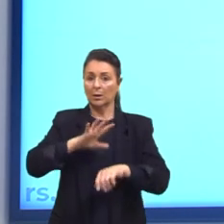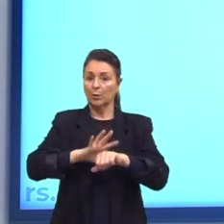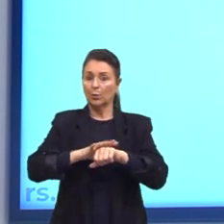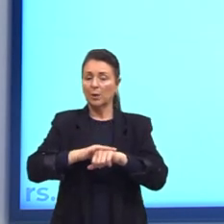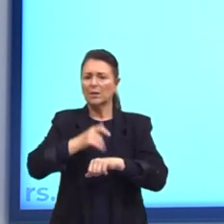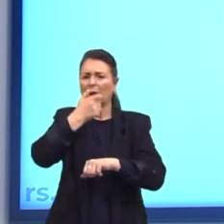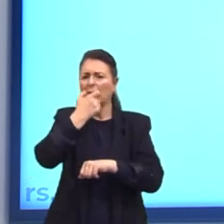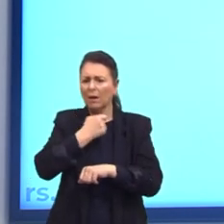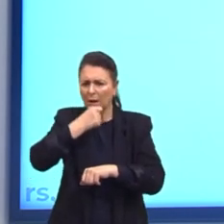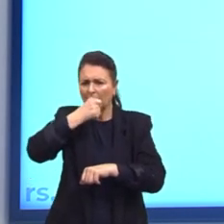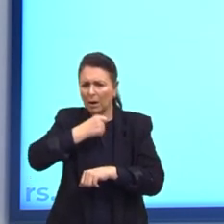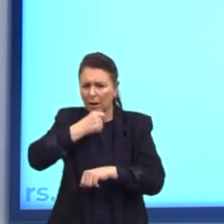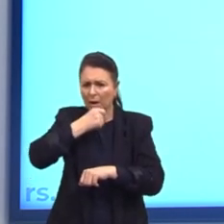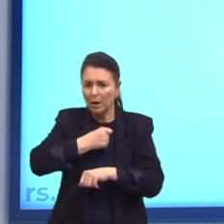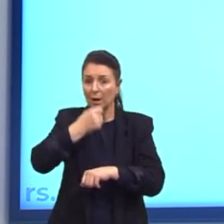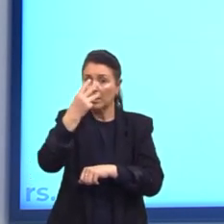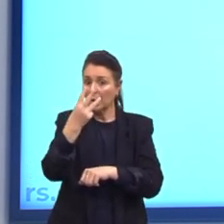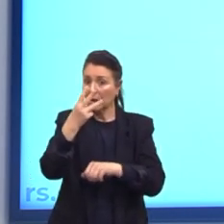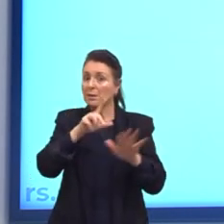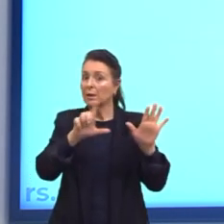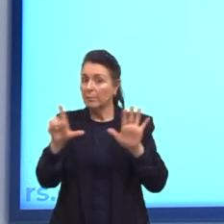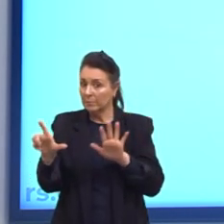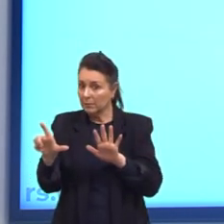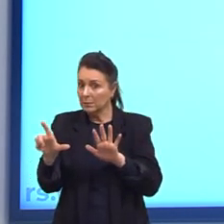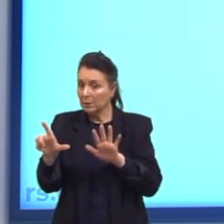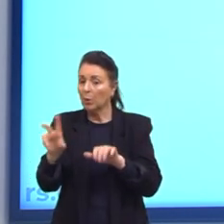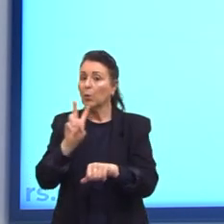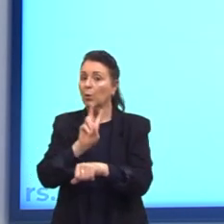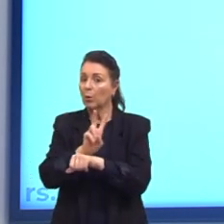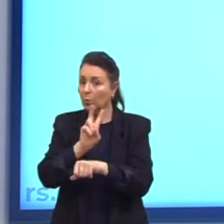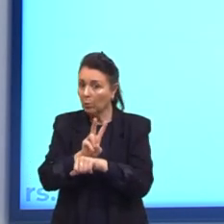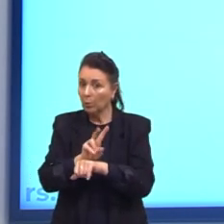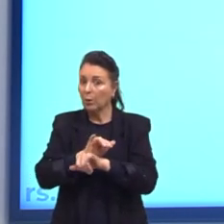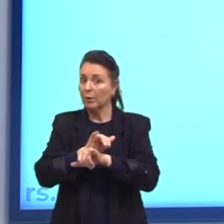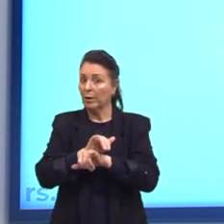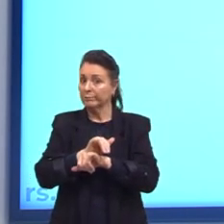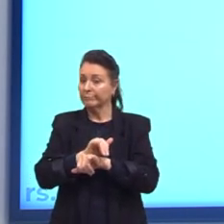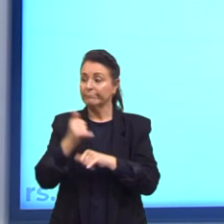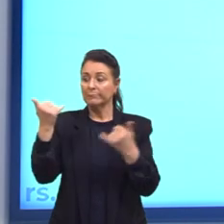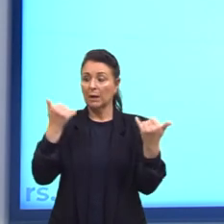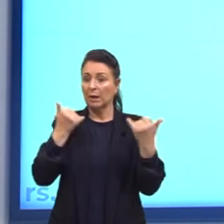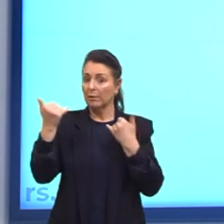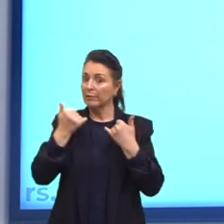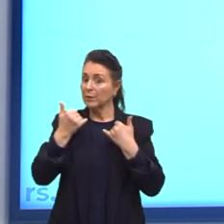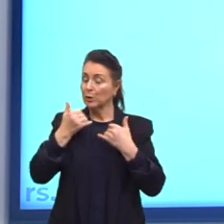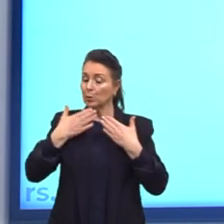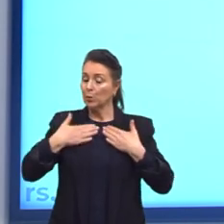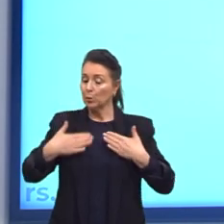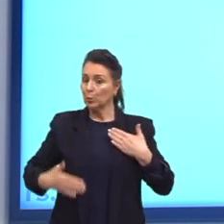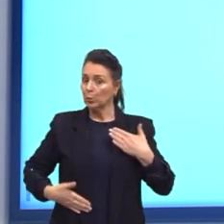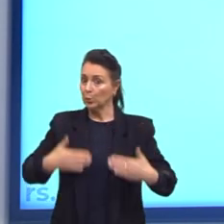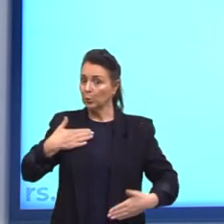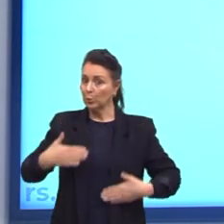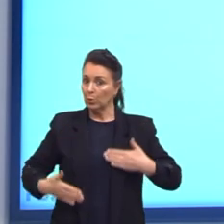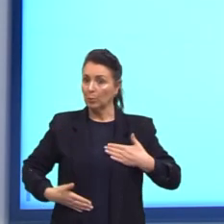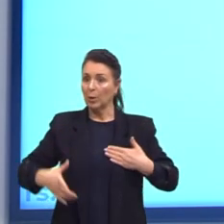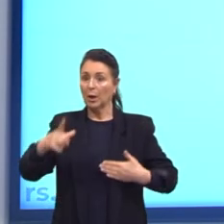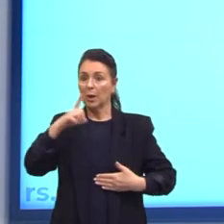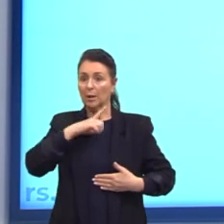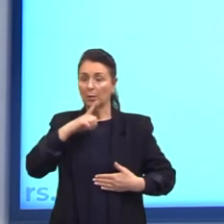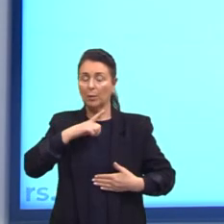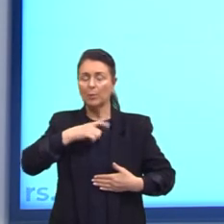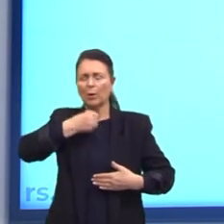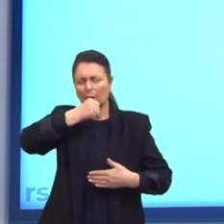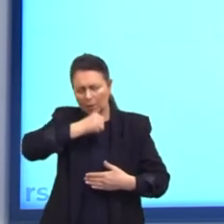Tosse por mais de três semanas é sinal de alerta, né? E a gente tem ali uma pessoa que está